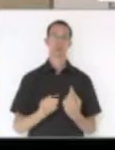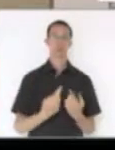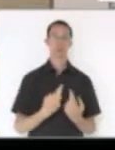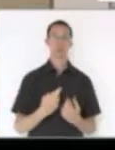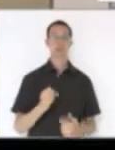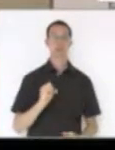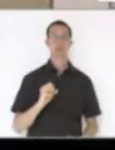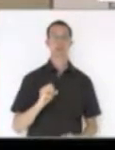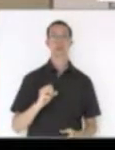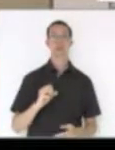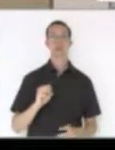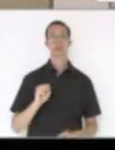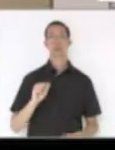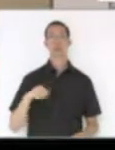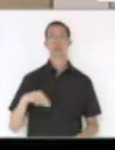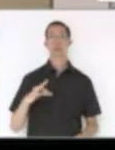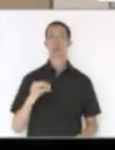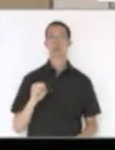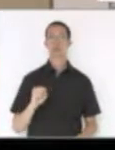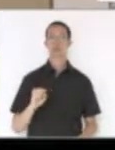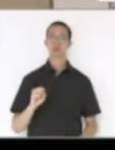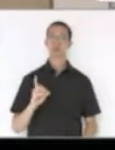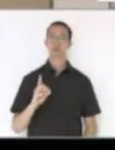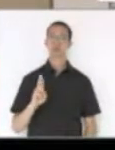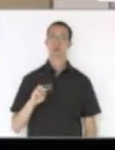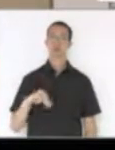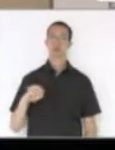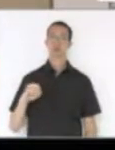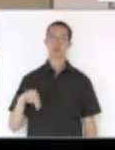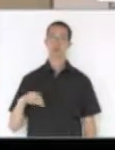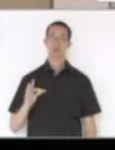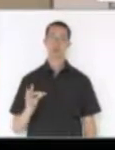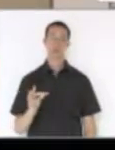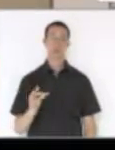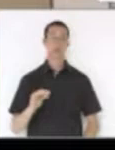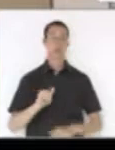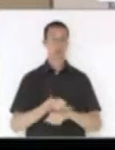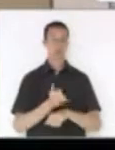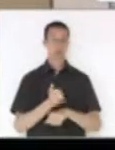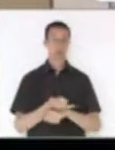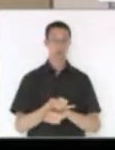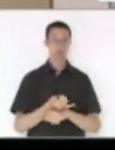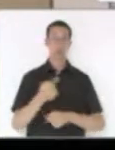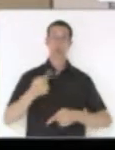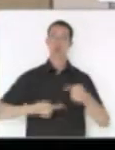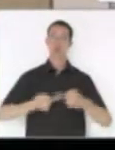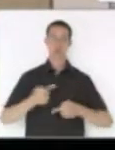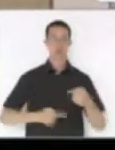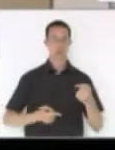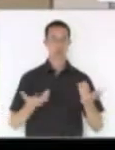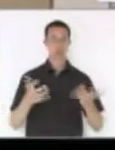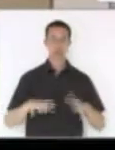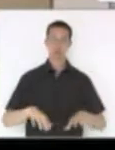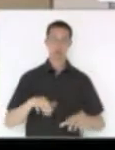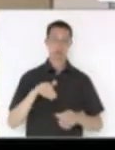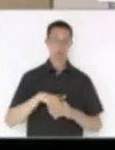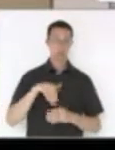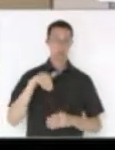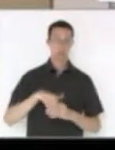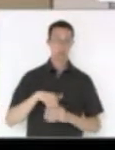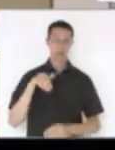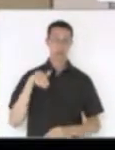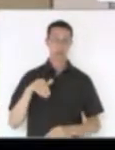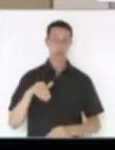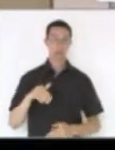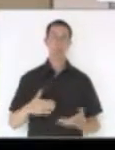Monte, na zona norte do município de Joinville, em discussão, não haveria o que que discutir em votação, quem tiver de